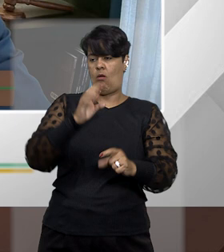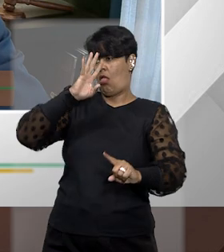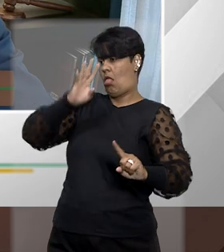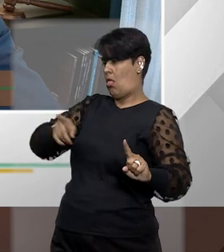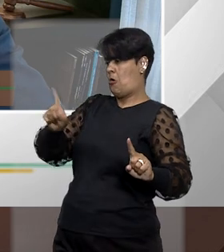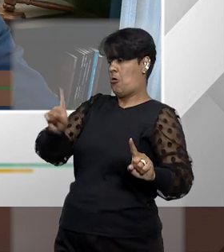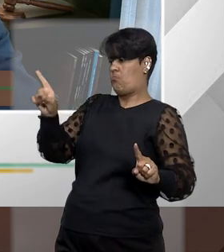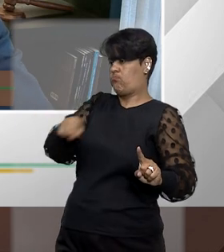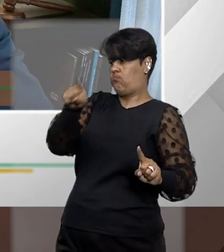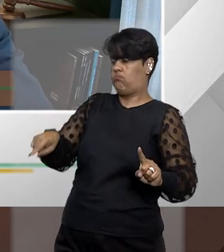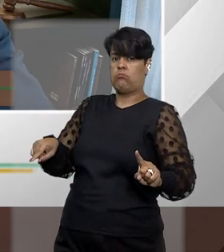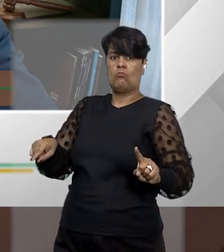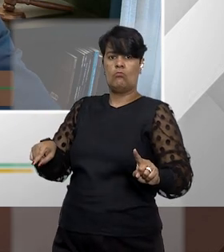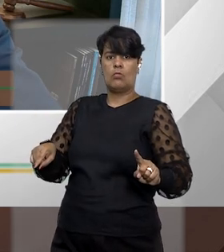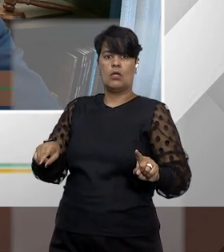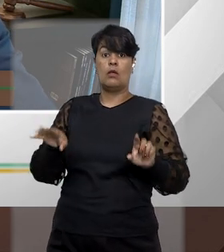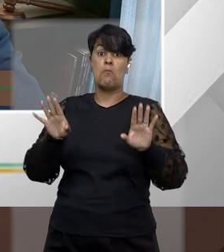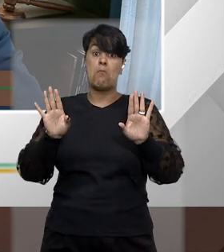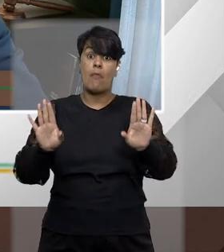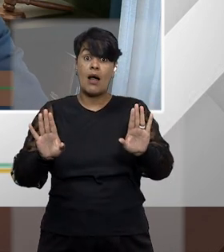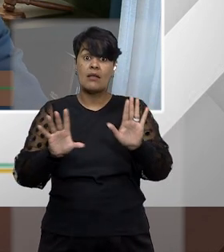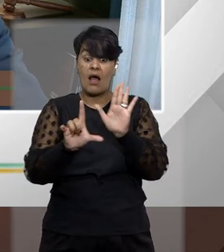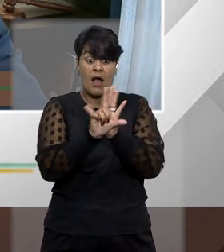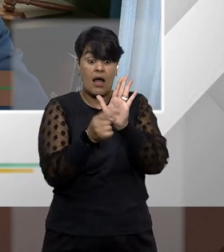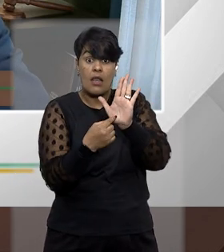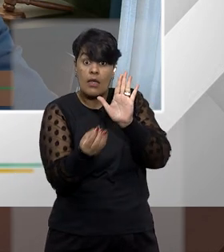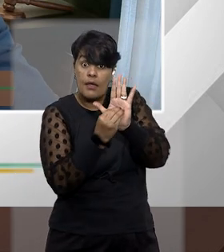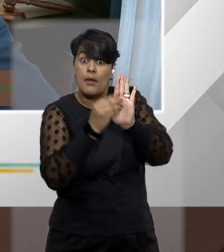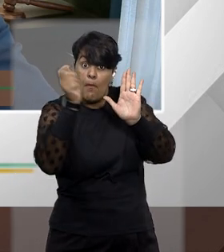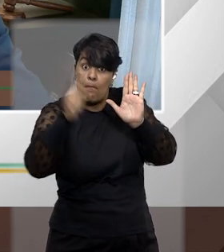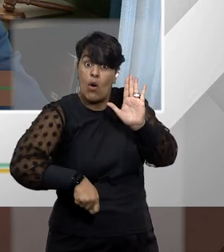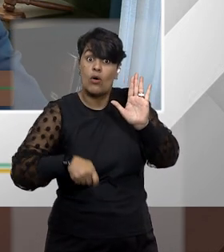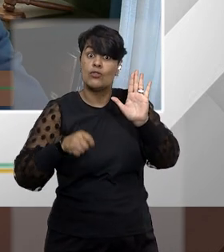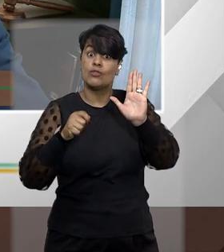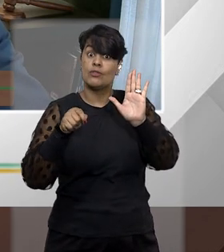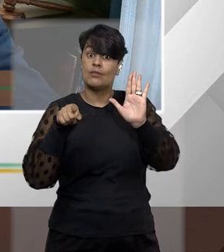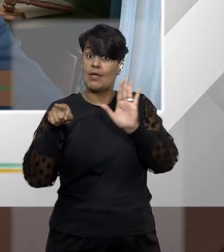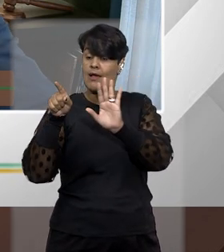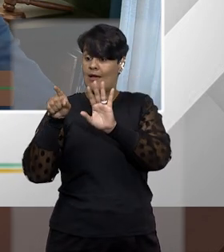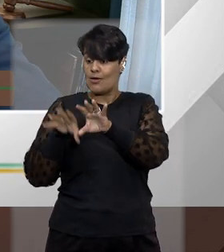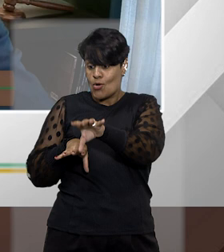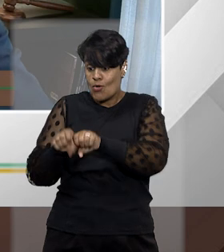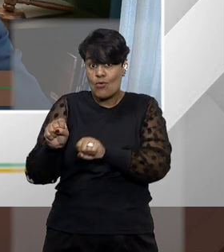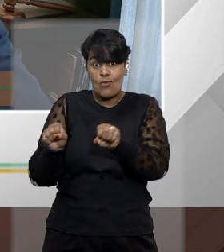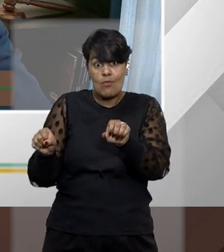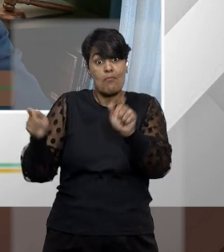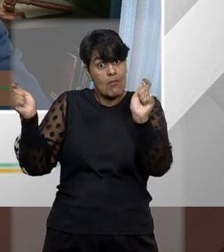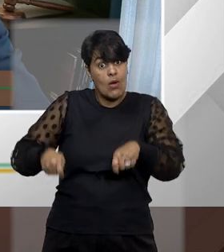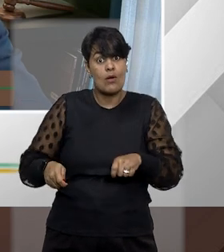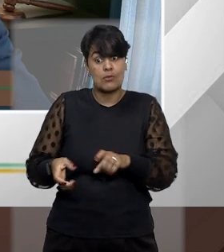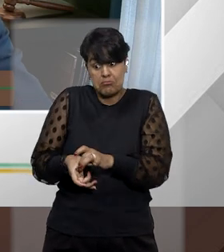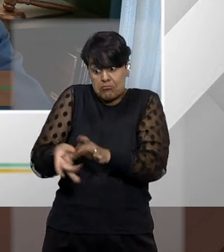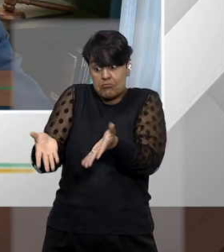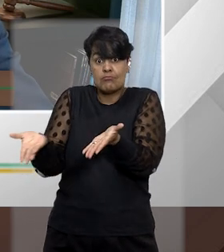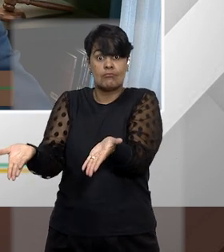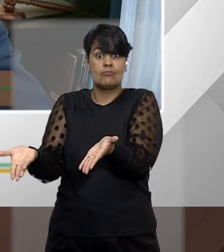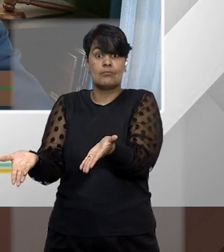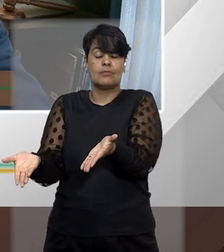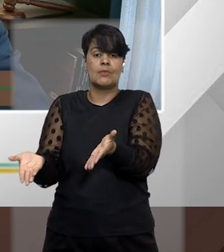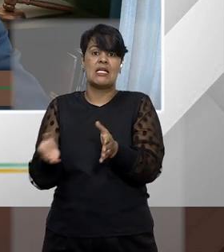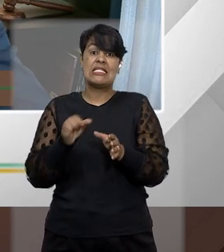como o curso superior por lei federal é considerado um serviço público federal, que é delegado àquela faculdade particular,